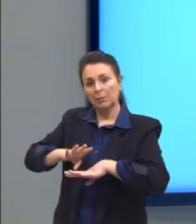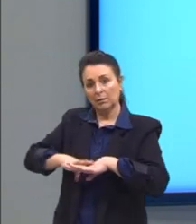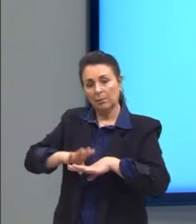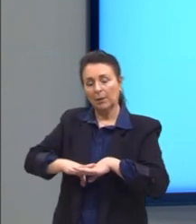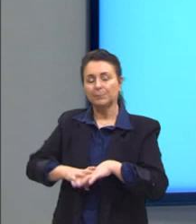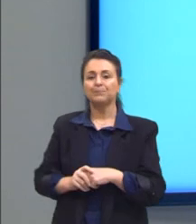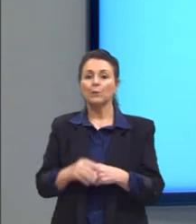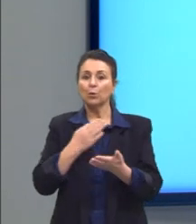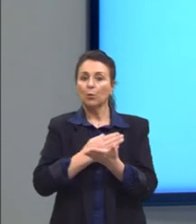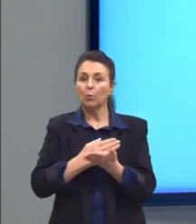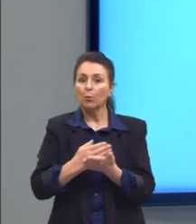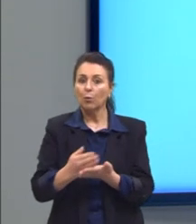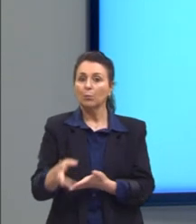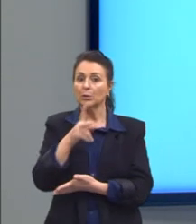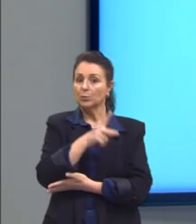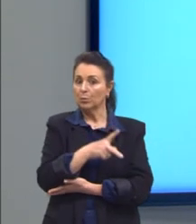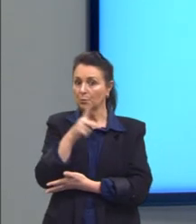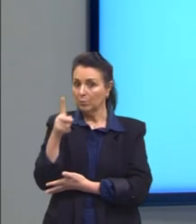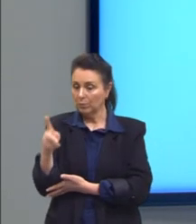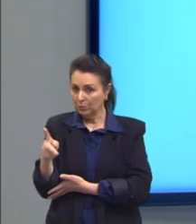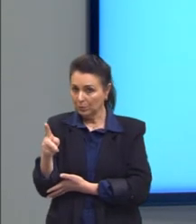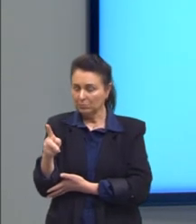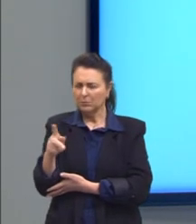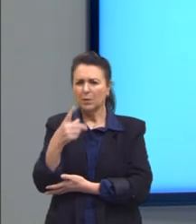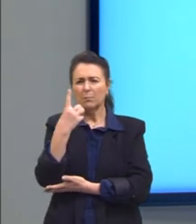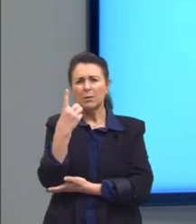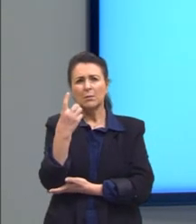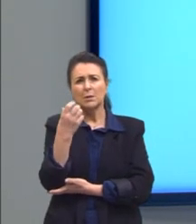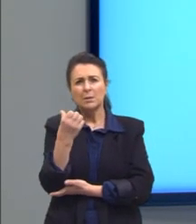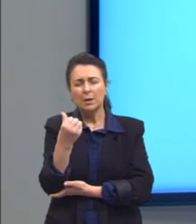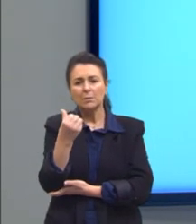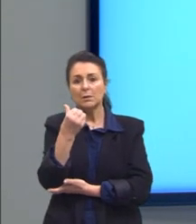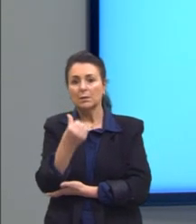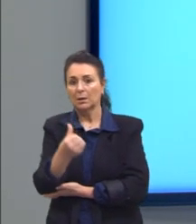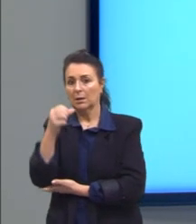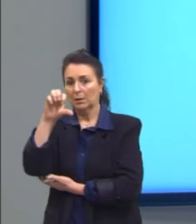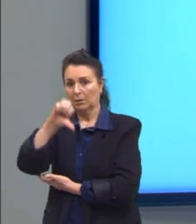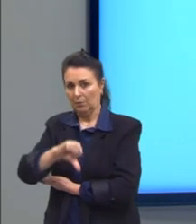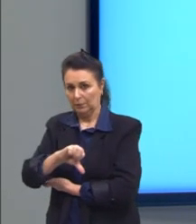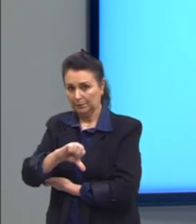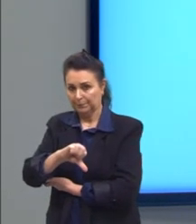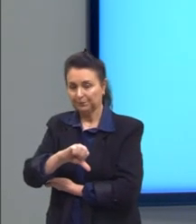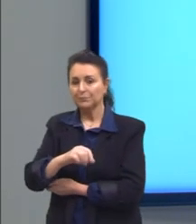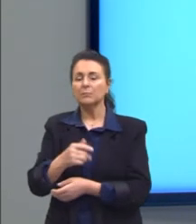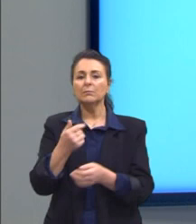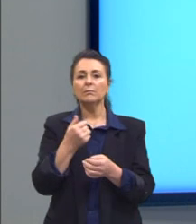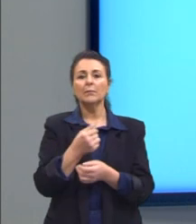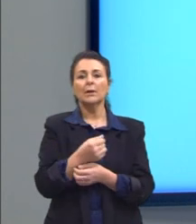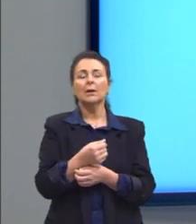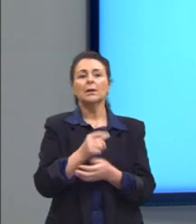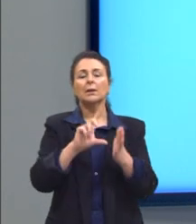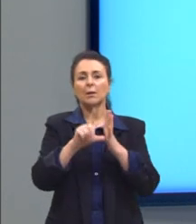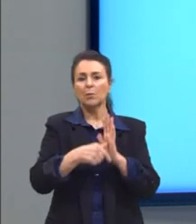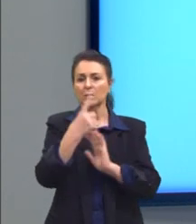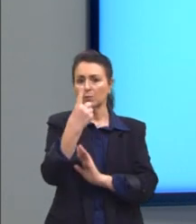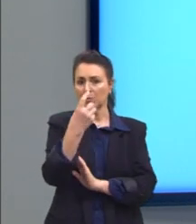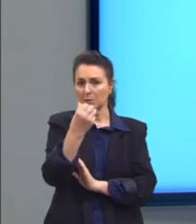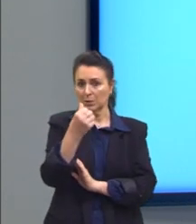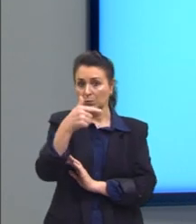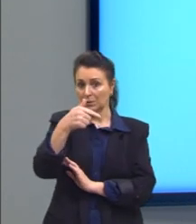professor da matéria em 1669. Em 1670,